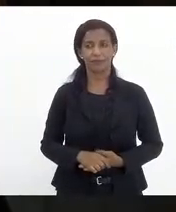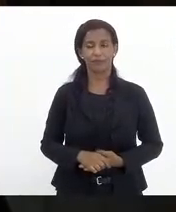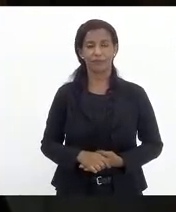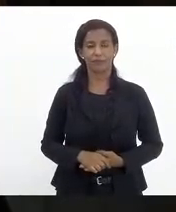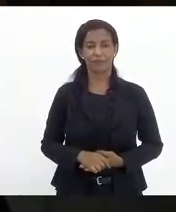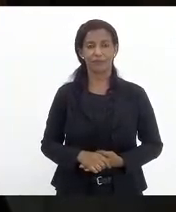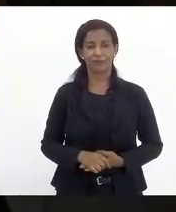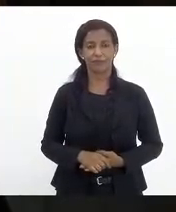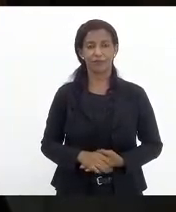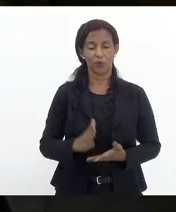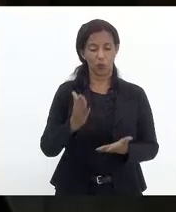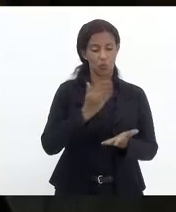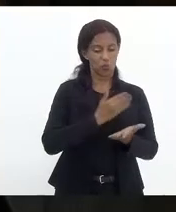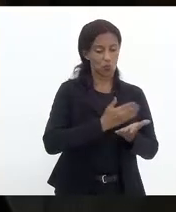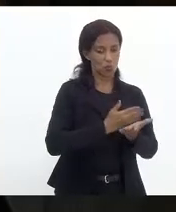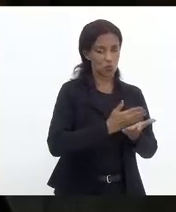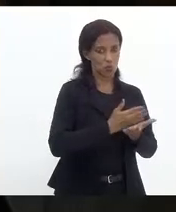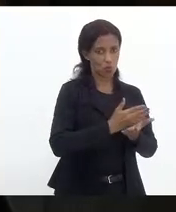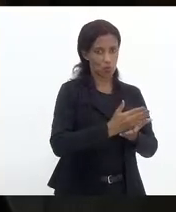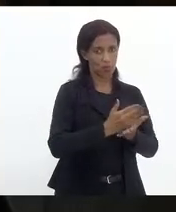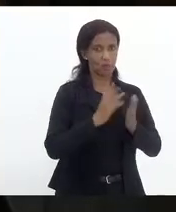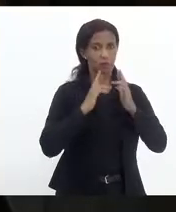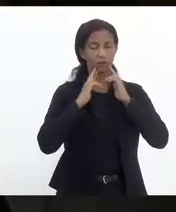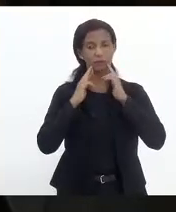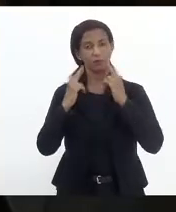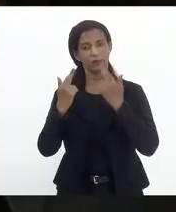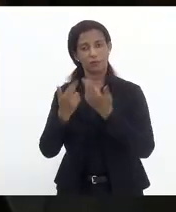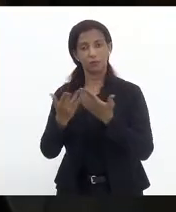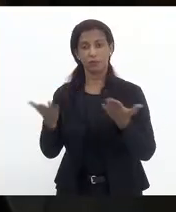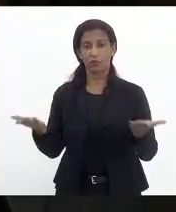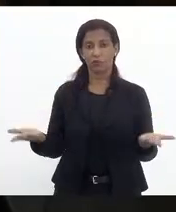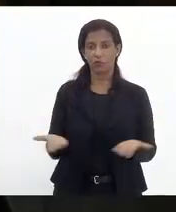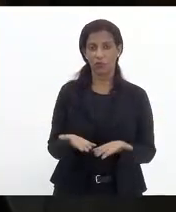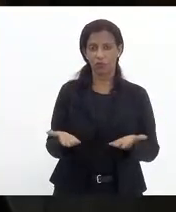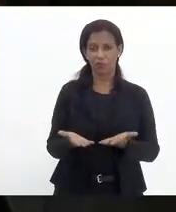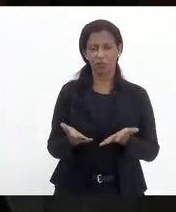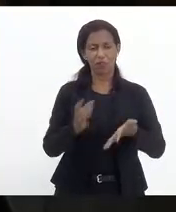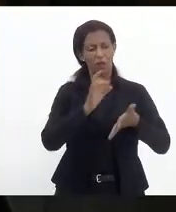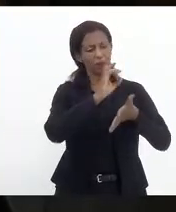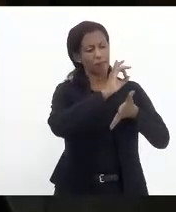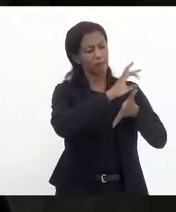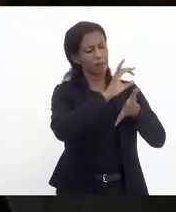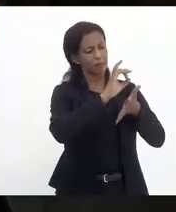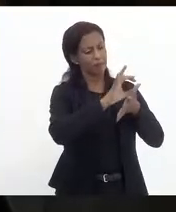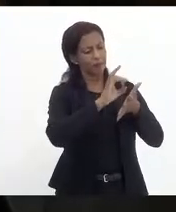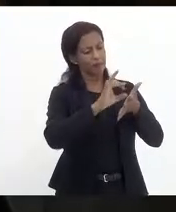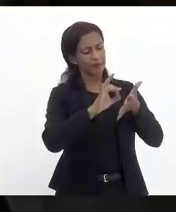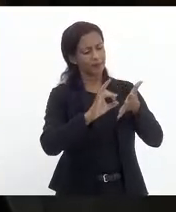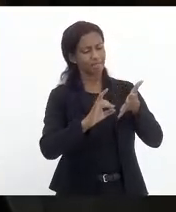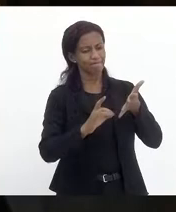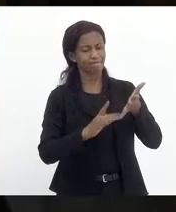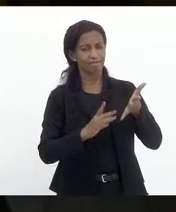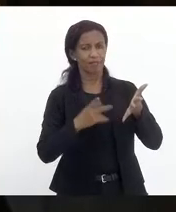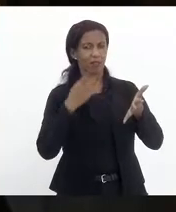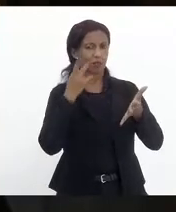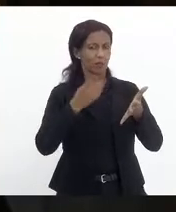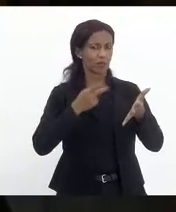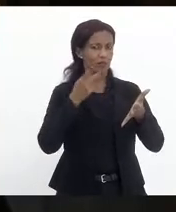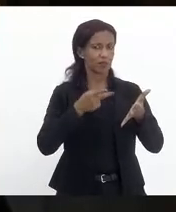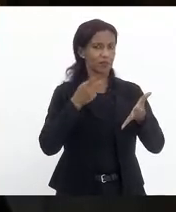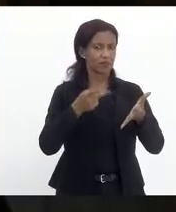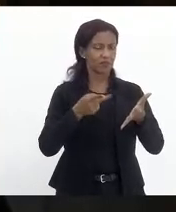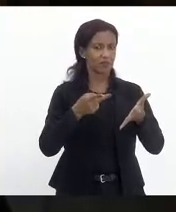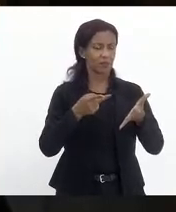expediente inicial de tecer alguns comentários sobre as